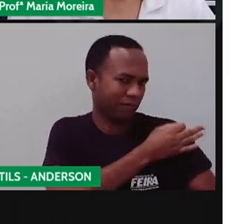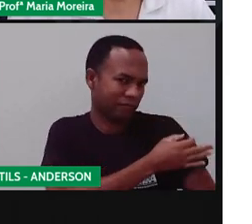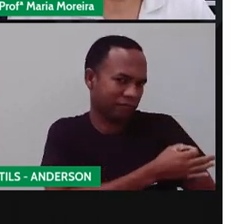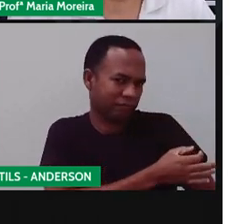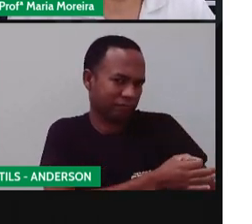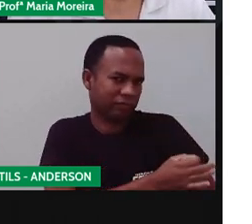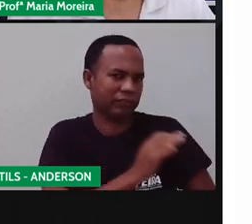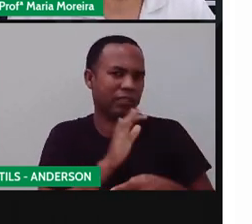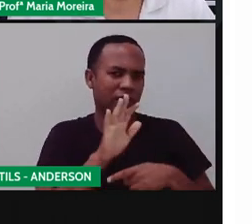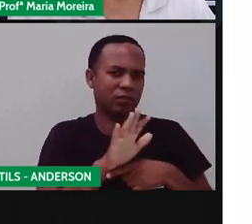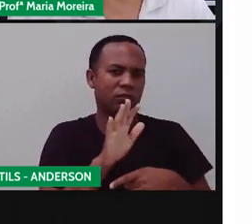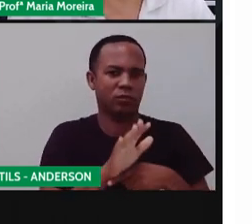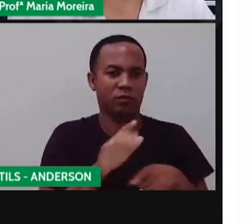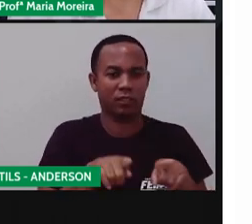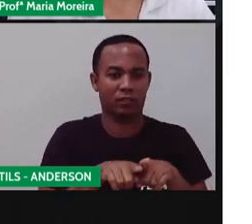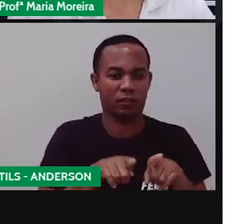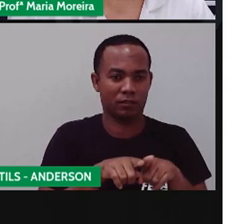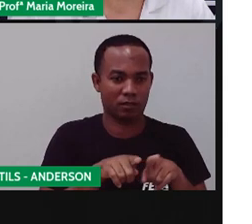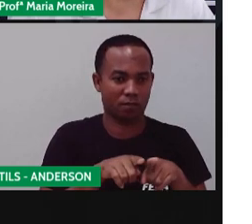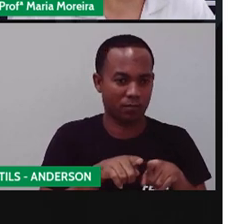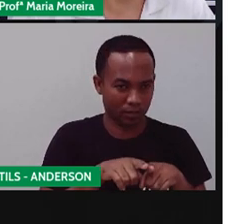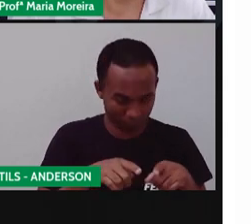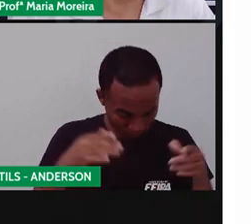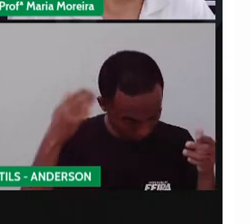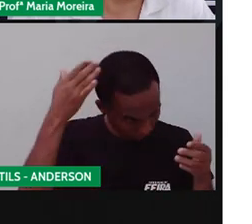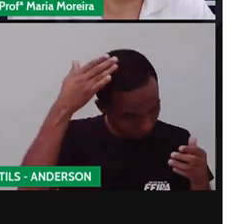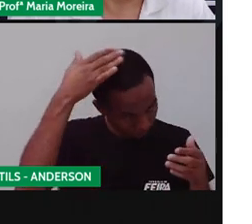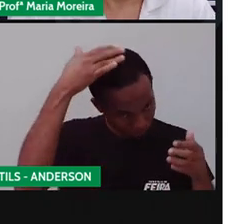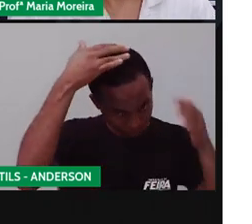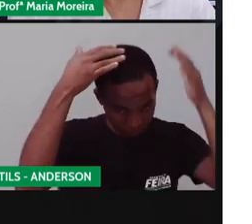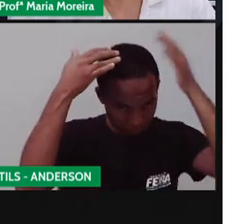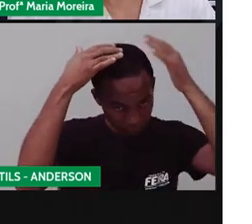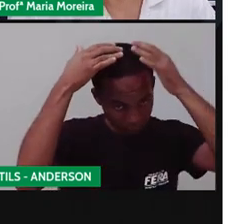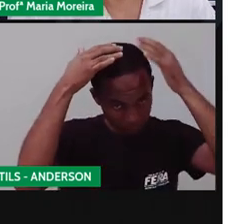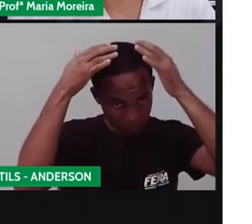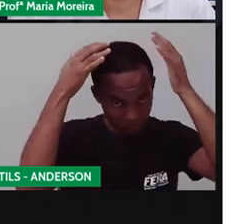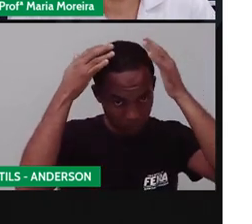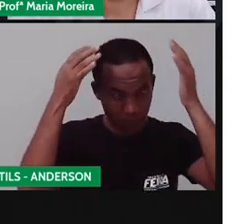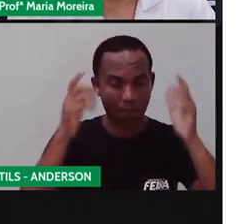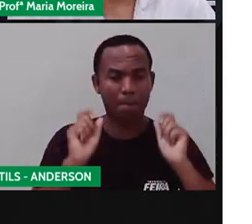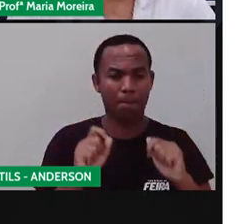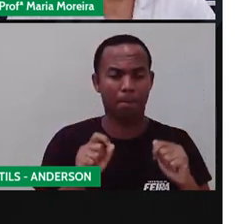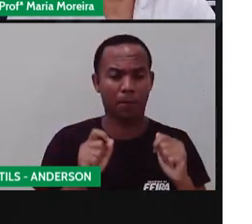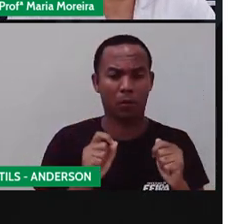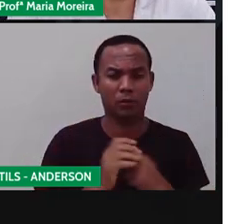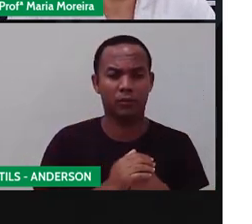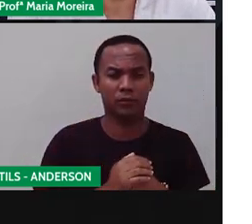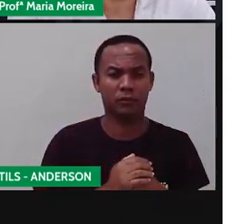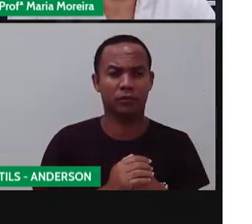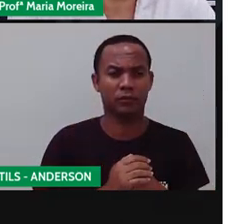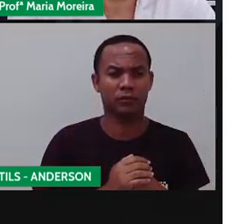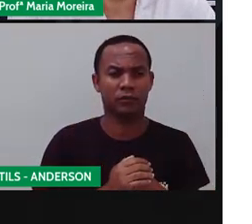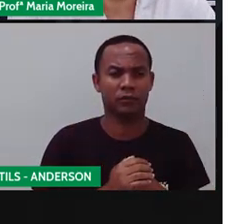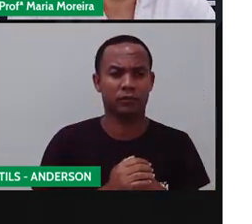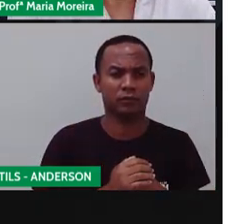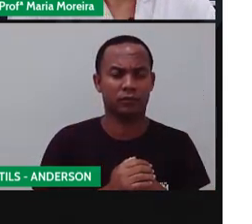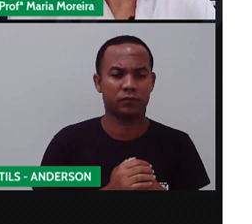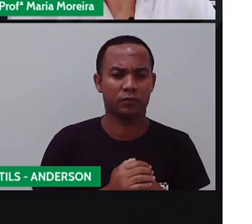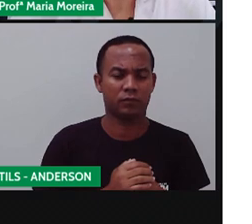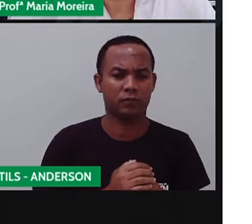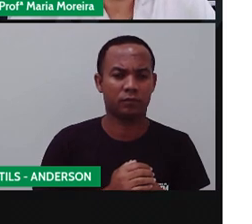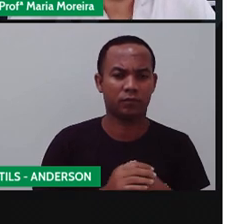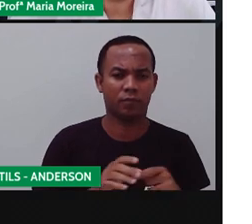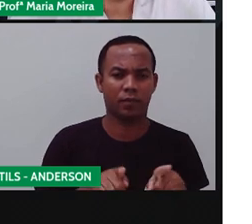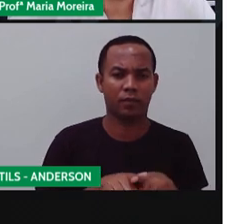queimaduras e calvície, Anderson. Quando você estiver ficando careca, que é a calvície, né, você inclusive pode utilizar a mamona.